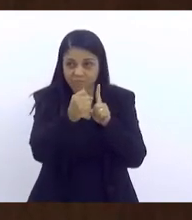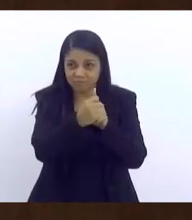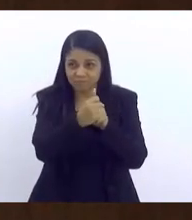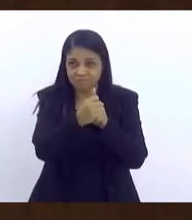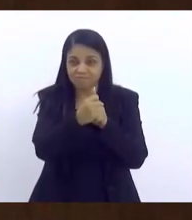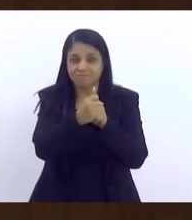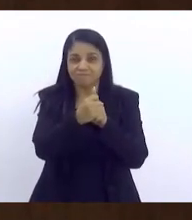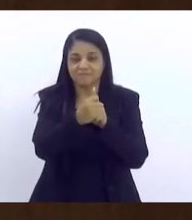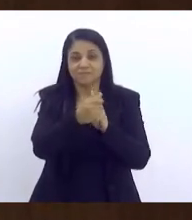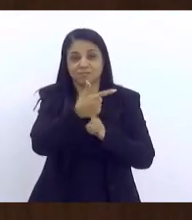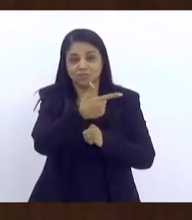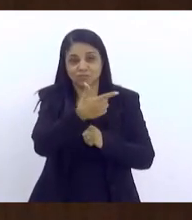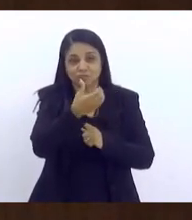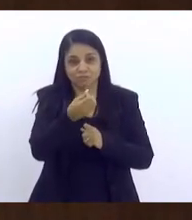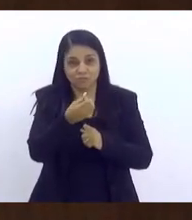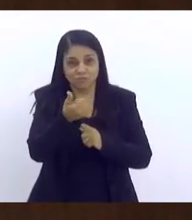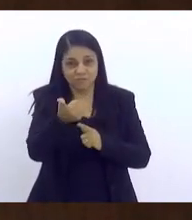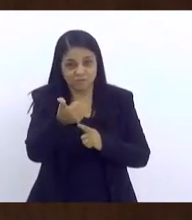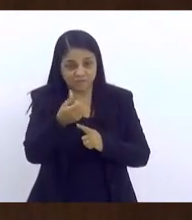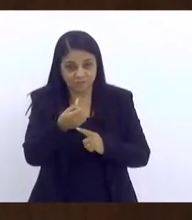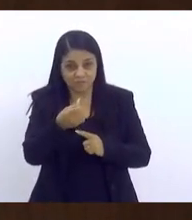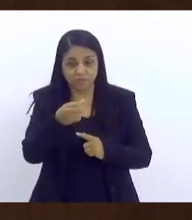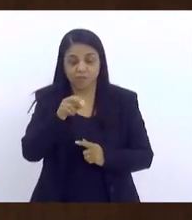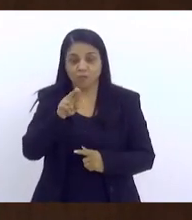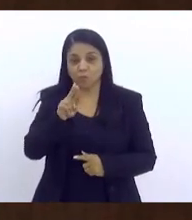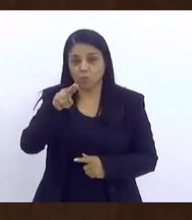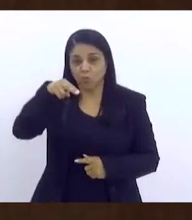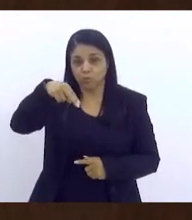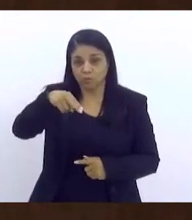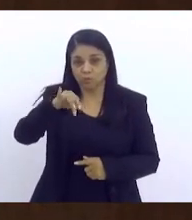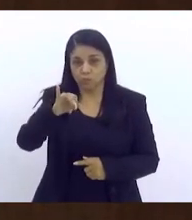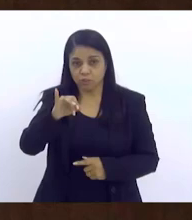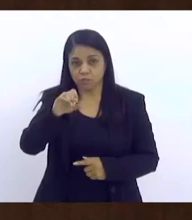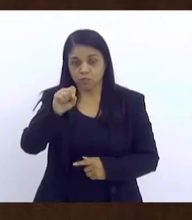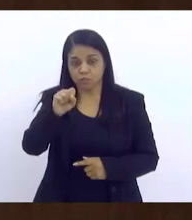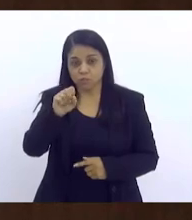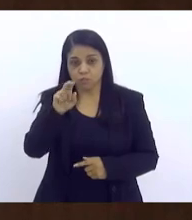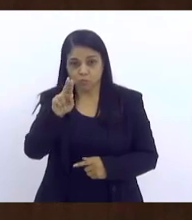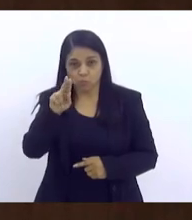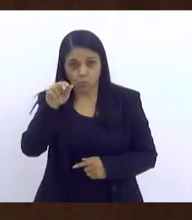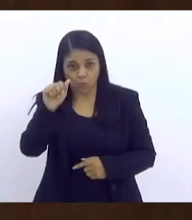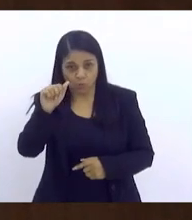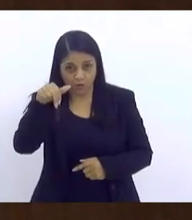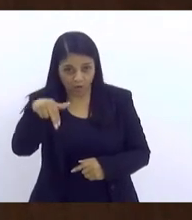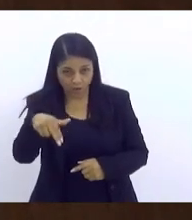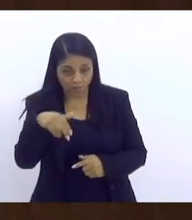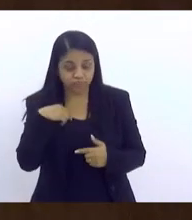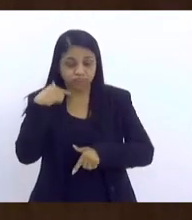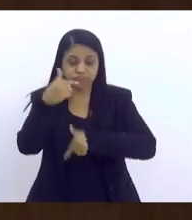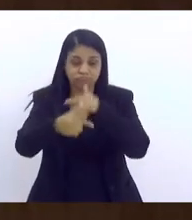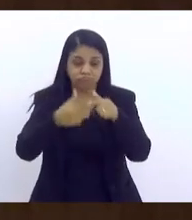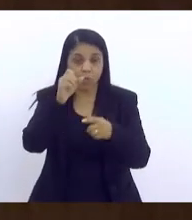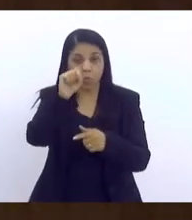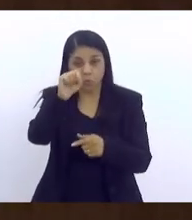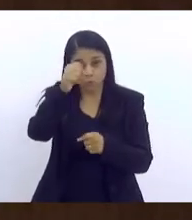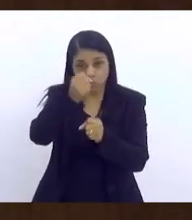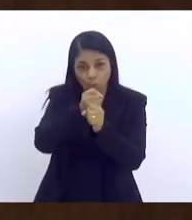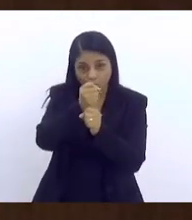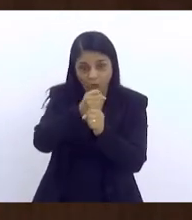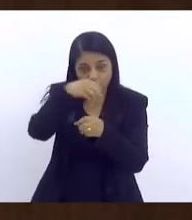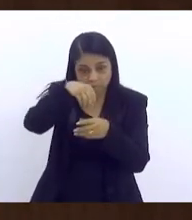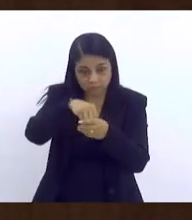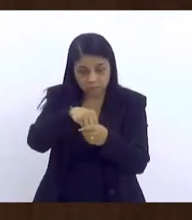me formei em 2016 pela Uniswam, e eu trabalhei de oito anos dentro de uma escola do município, no